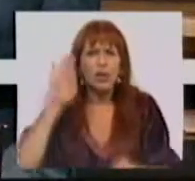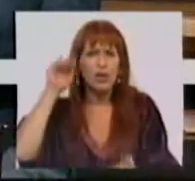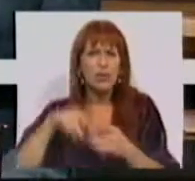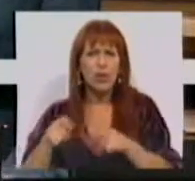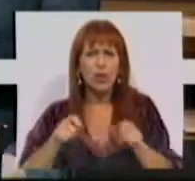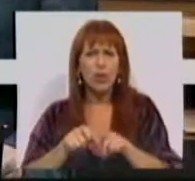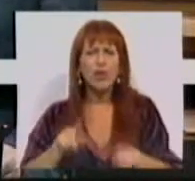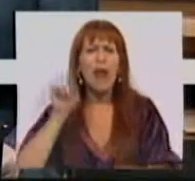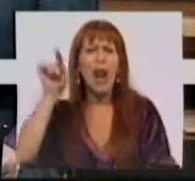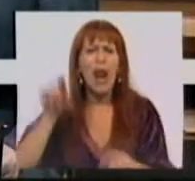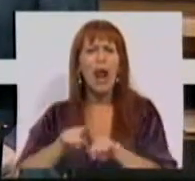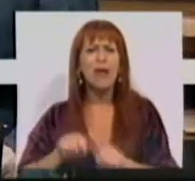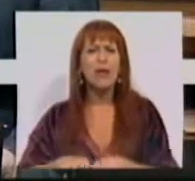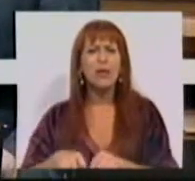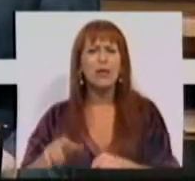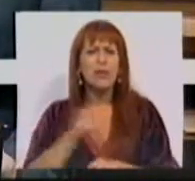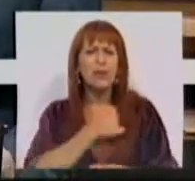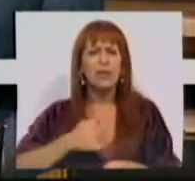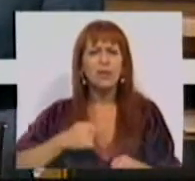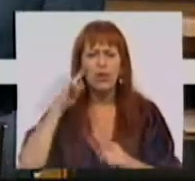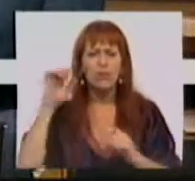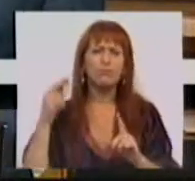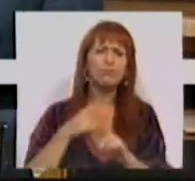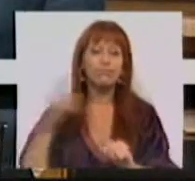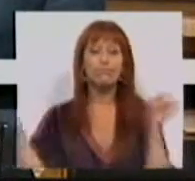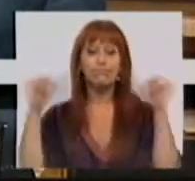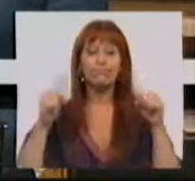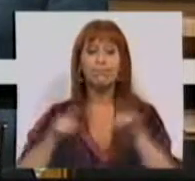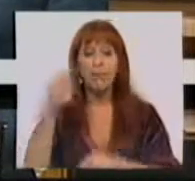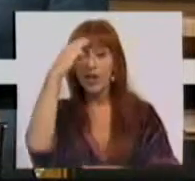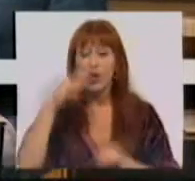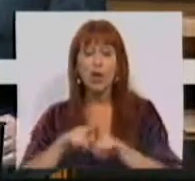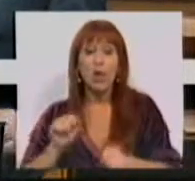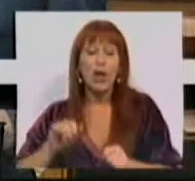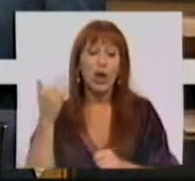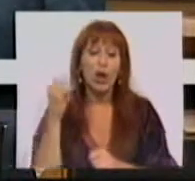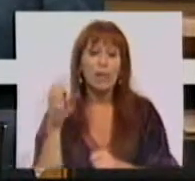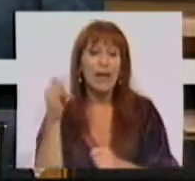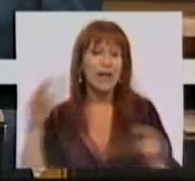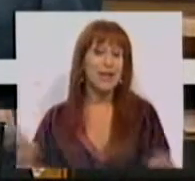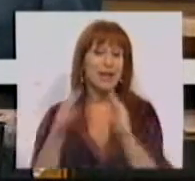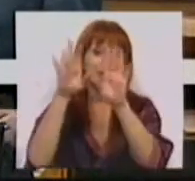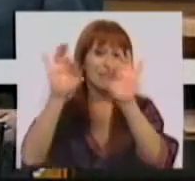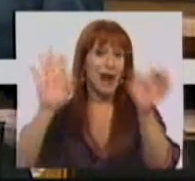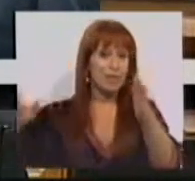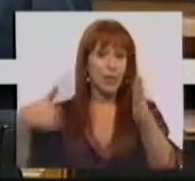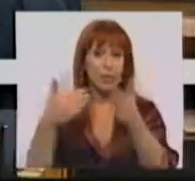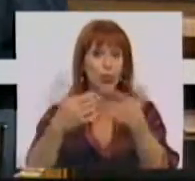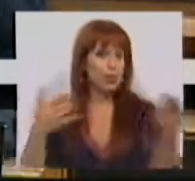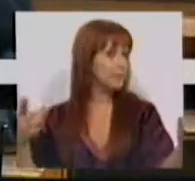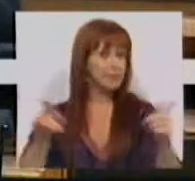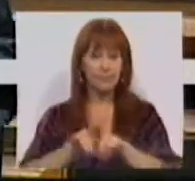negozições em Varsóvia permitirá que se alcance um acordo histórico em Paris em 2015 conforme se propõe